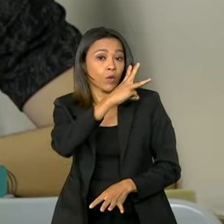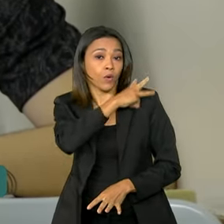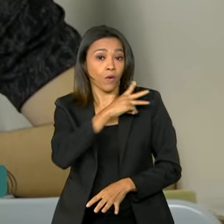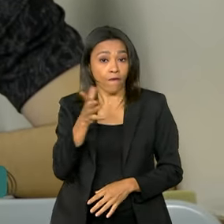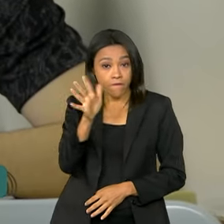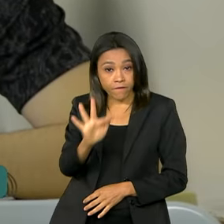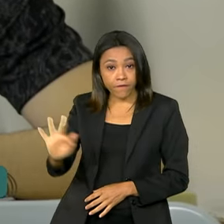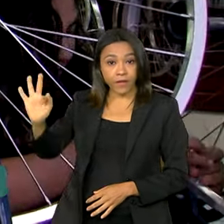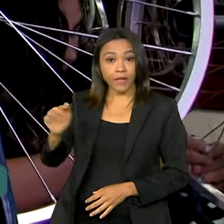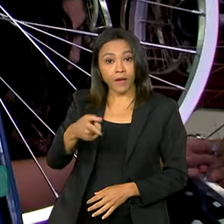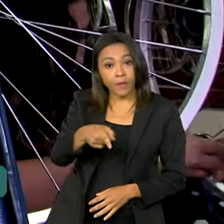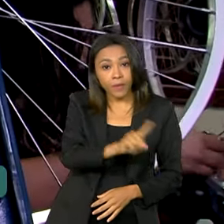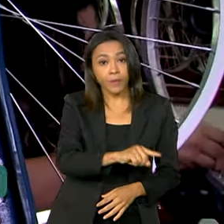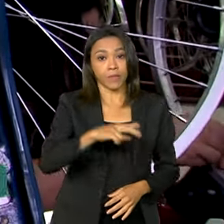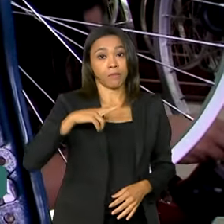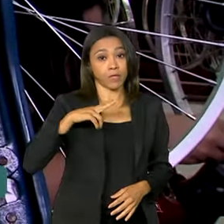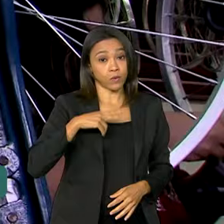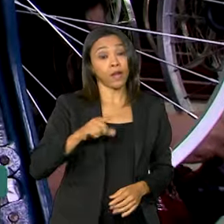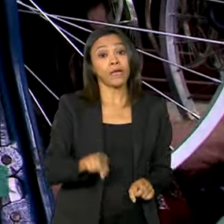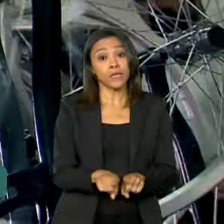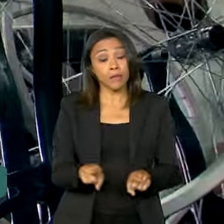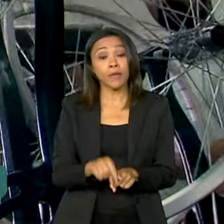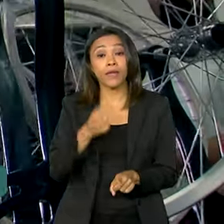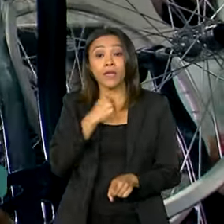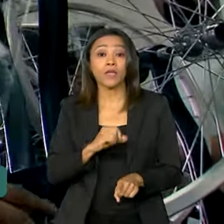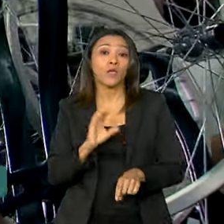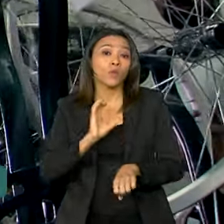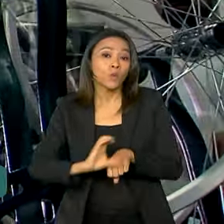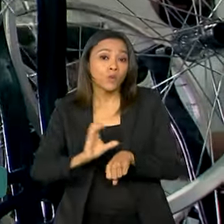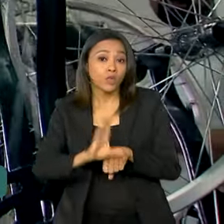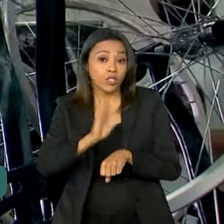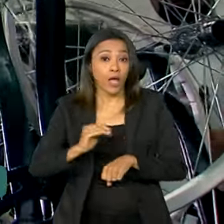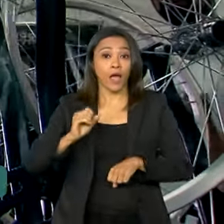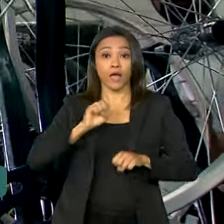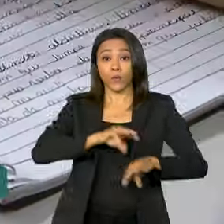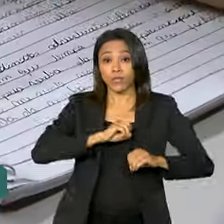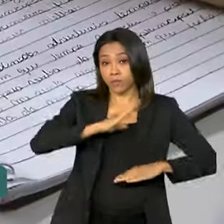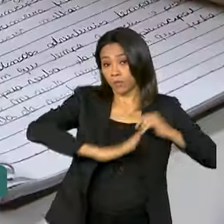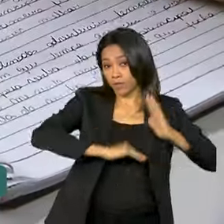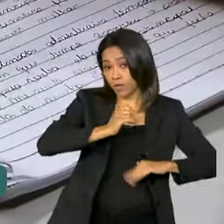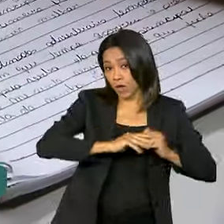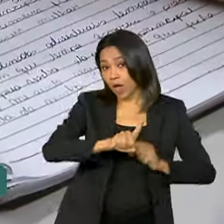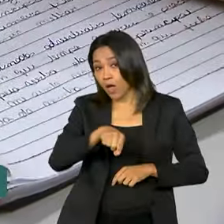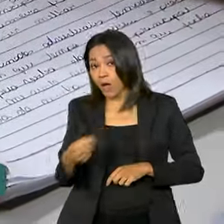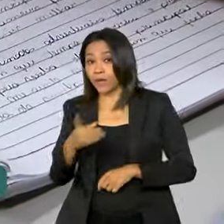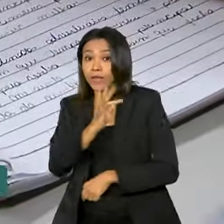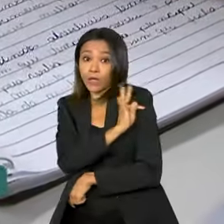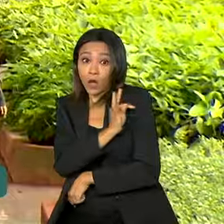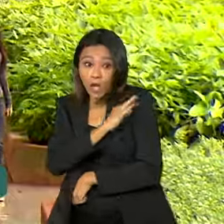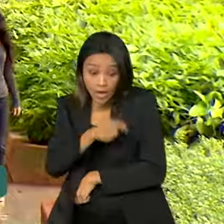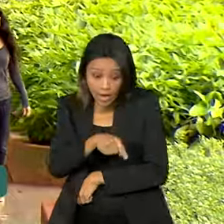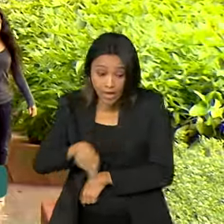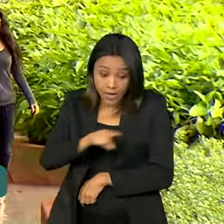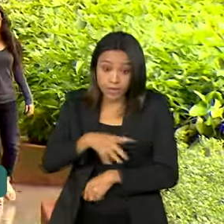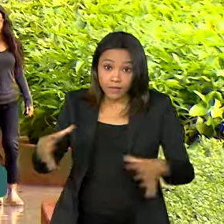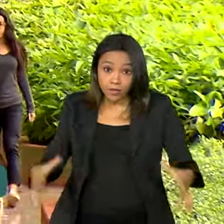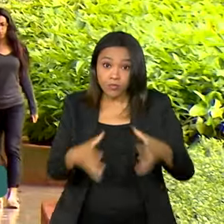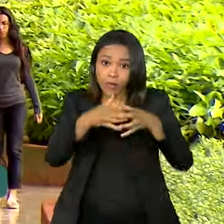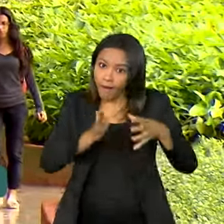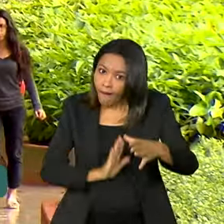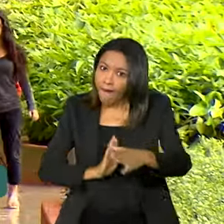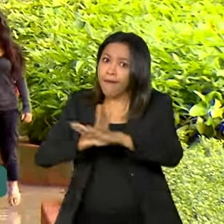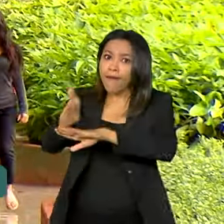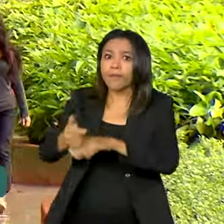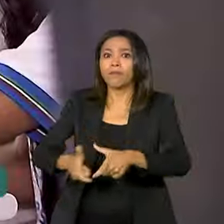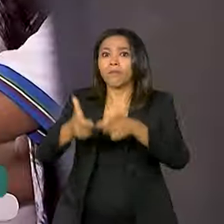federal e privada e os que cursaram também Educação Profissional e Tecnológica são os que mais entram imediatamente no